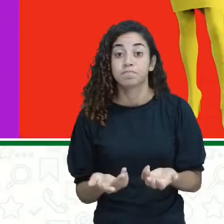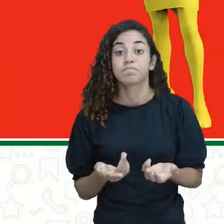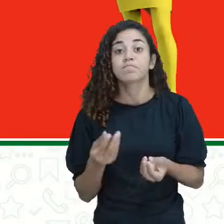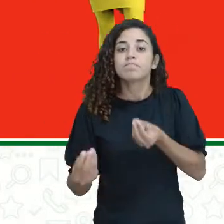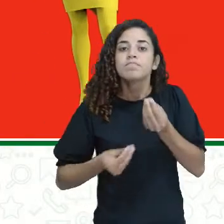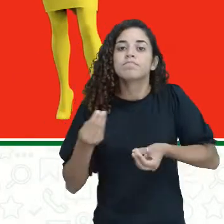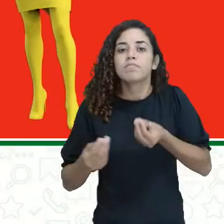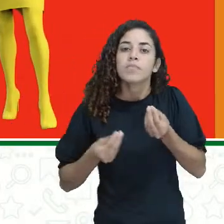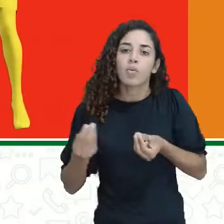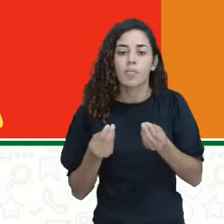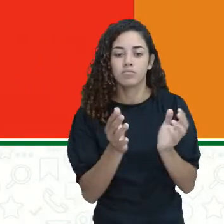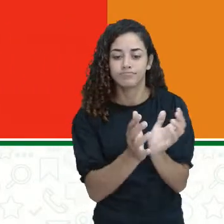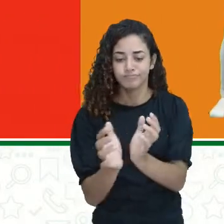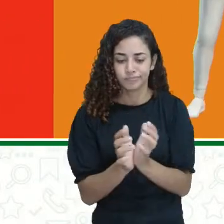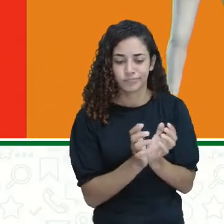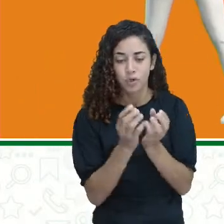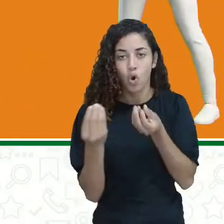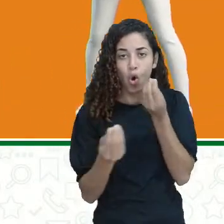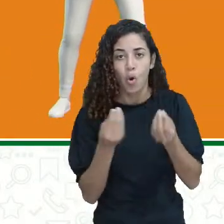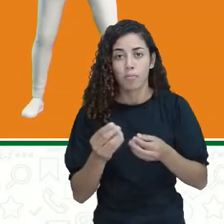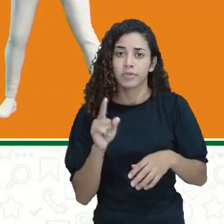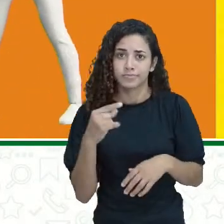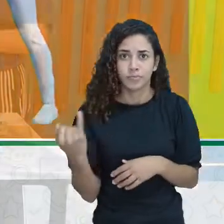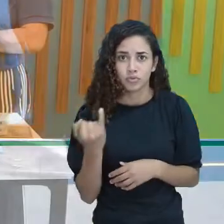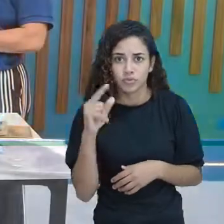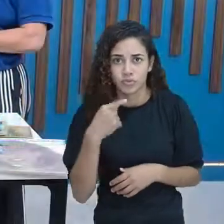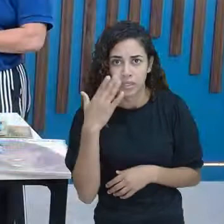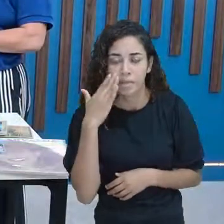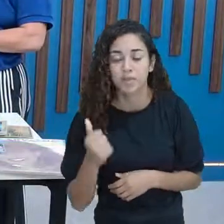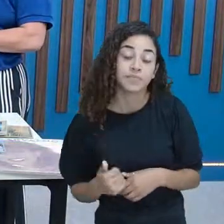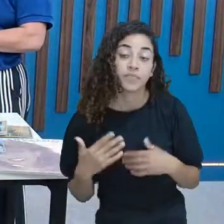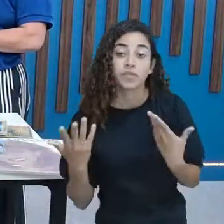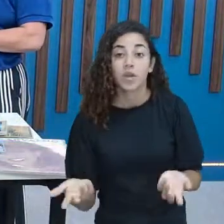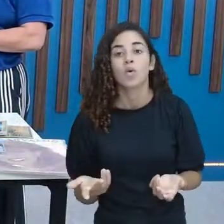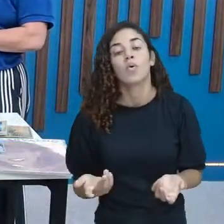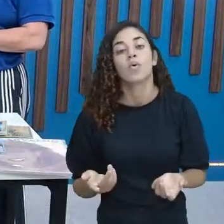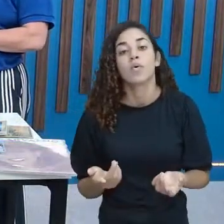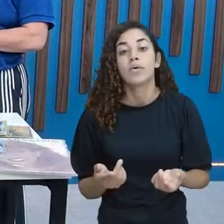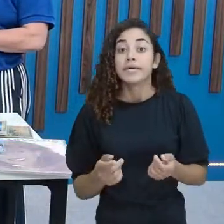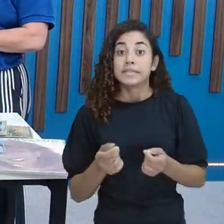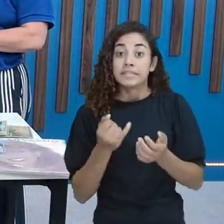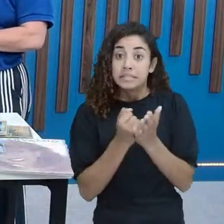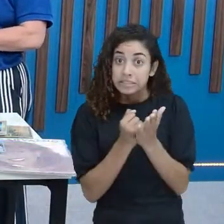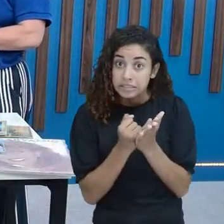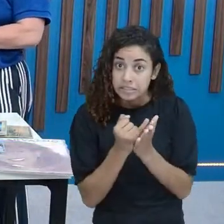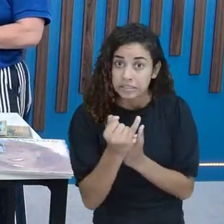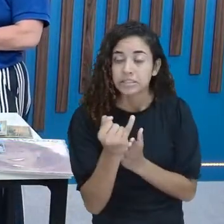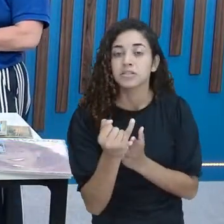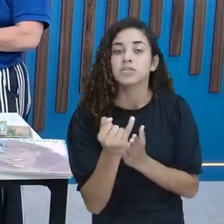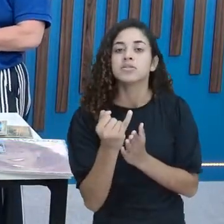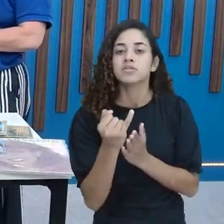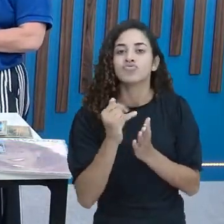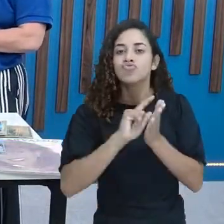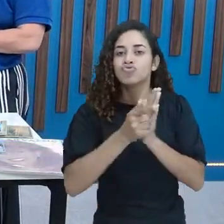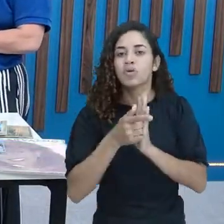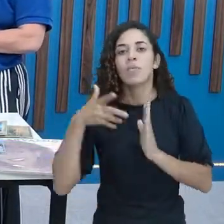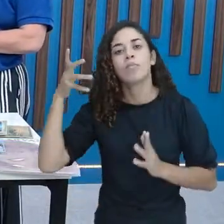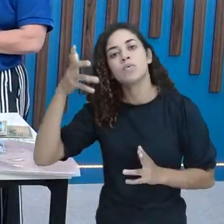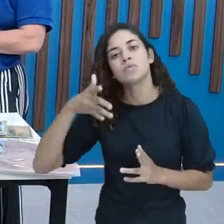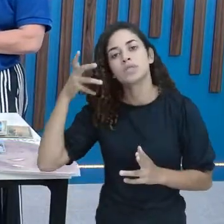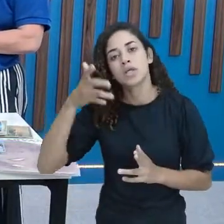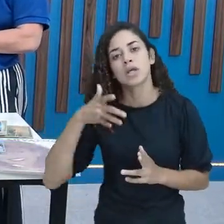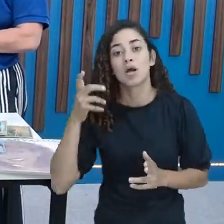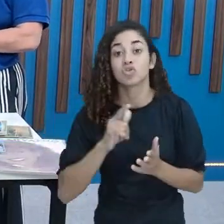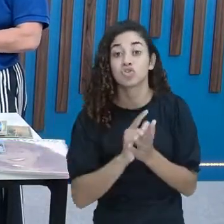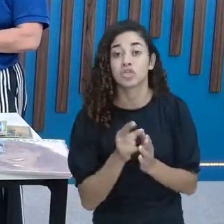feito esse agrupamento? É importante Então a gente pode dizer assim De início Que gênero musical Os